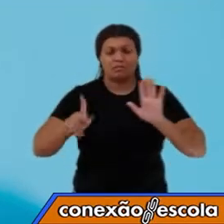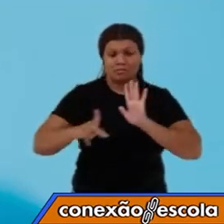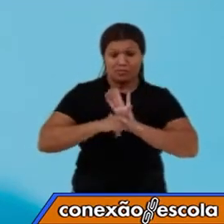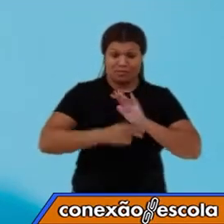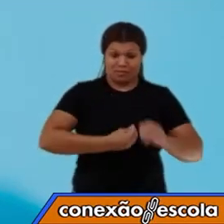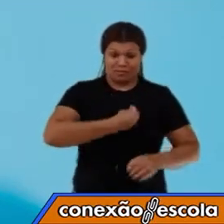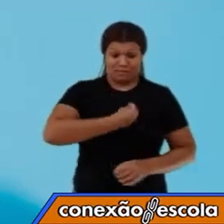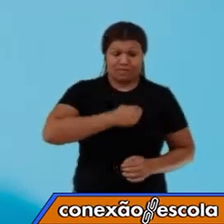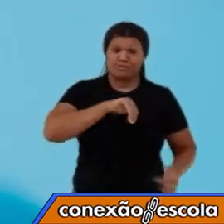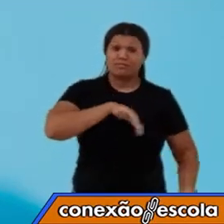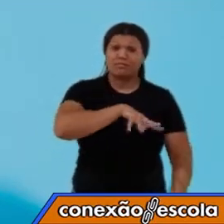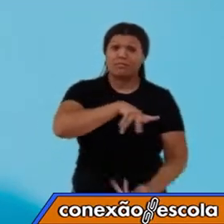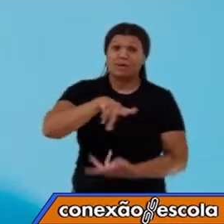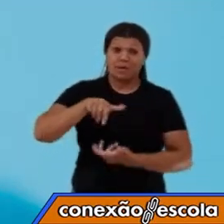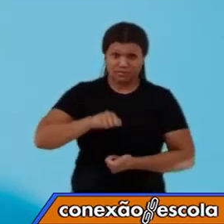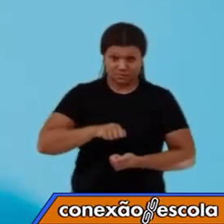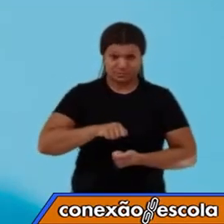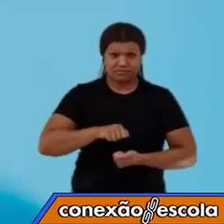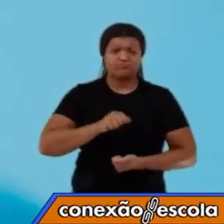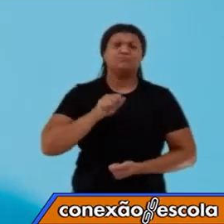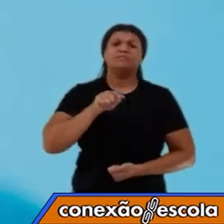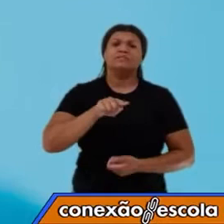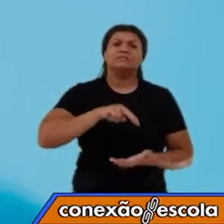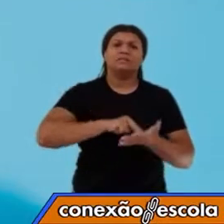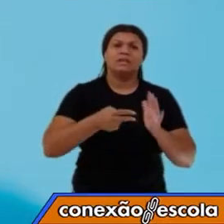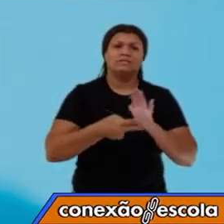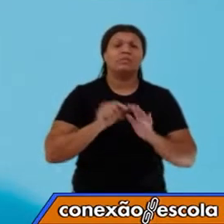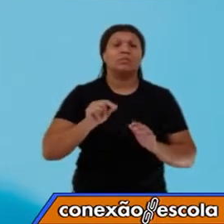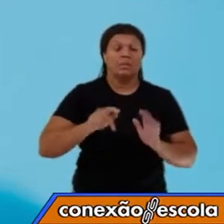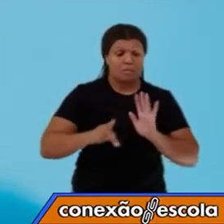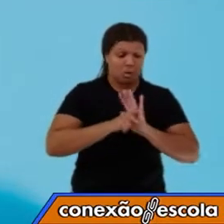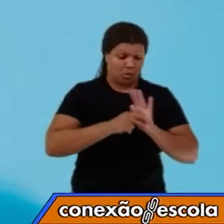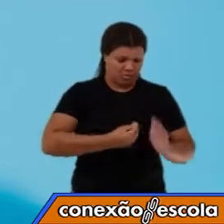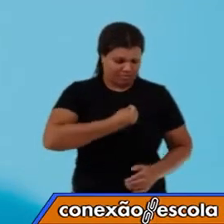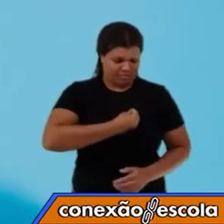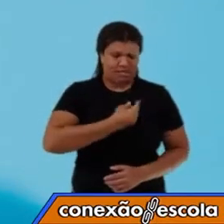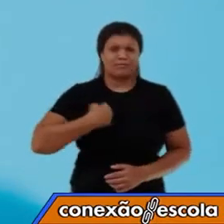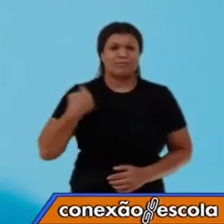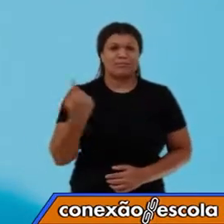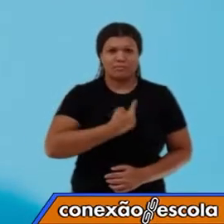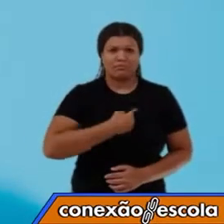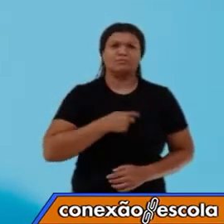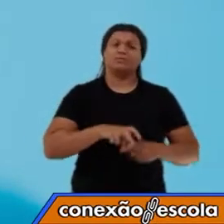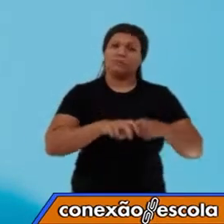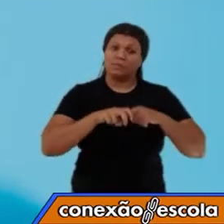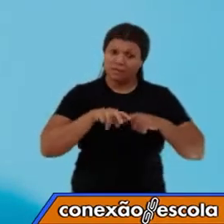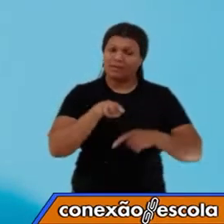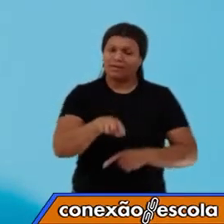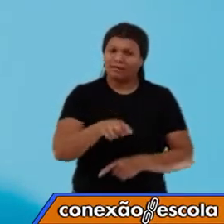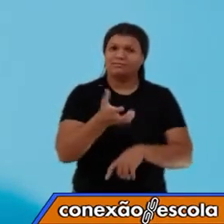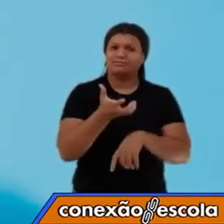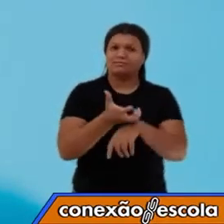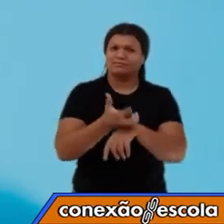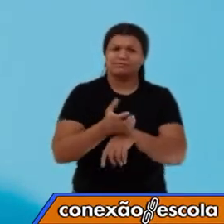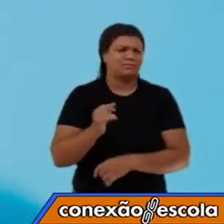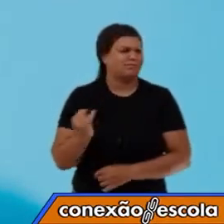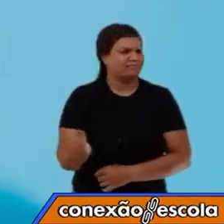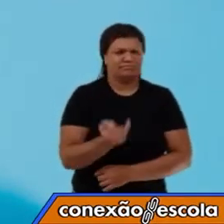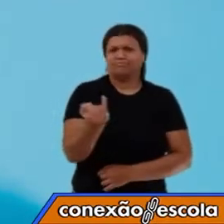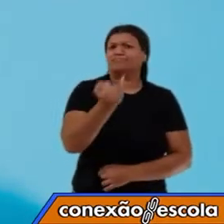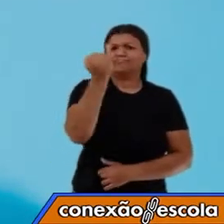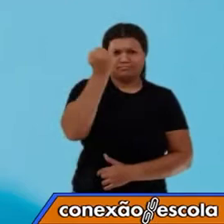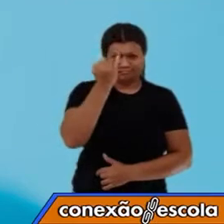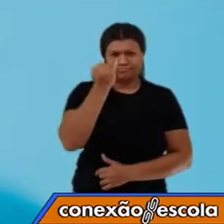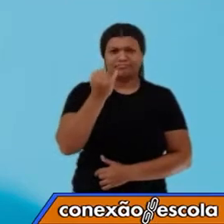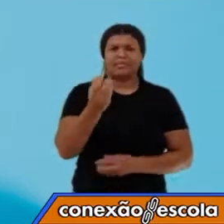planeta, o que inclui a nossa própria vida, e por isso esse componente é muito importante. Traz aí